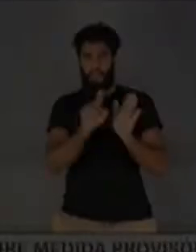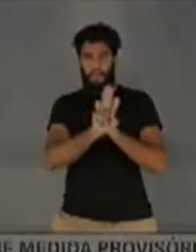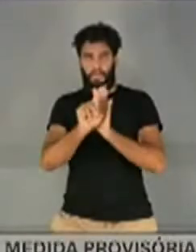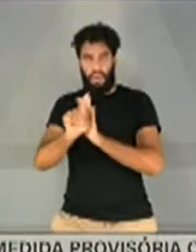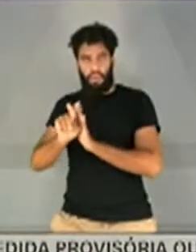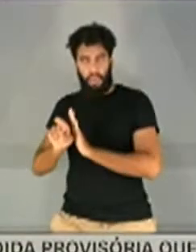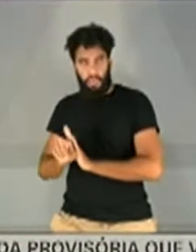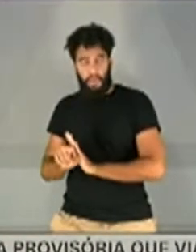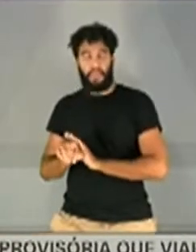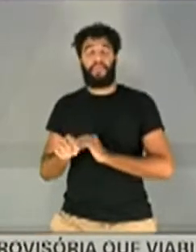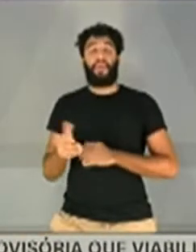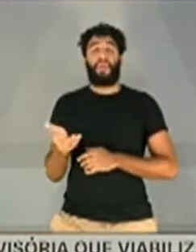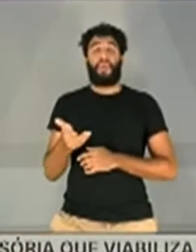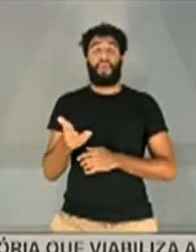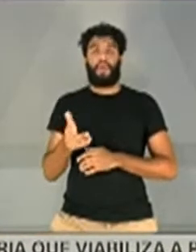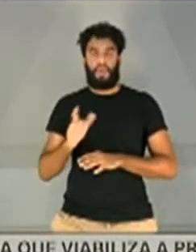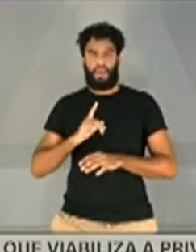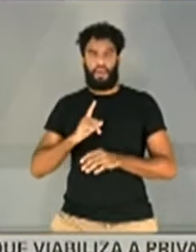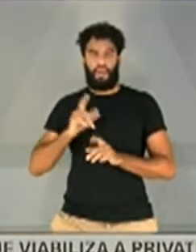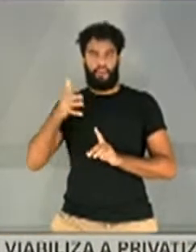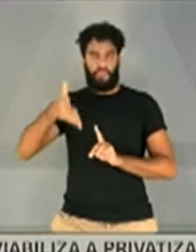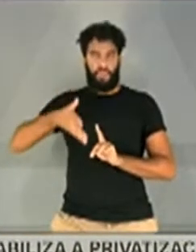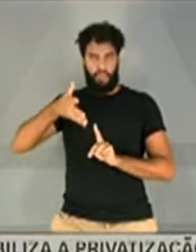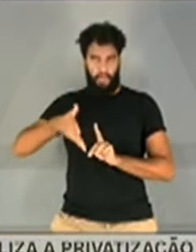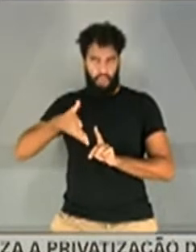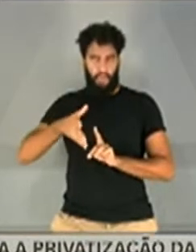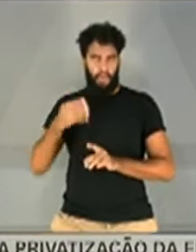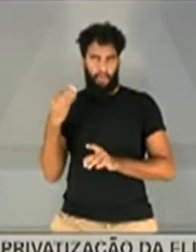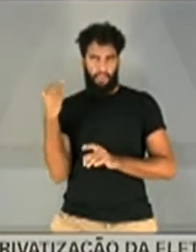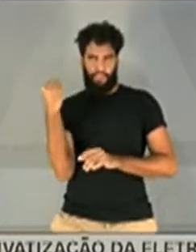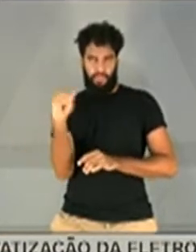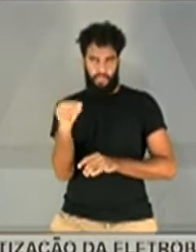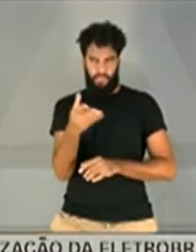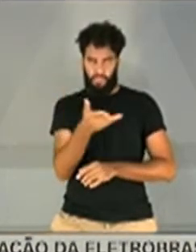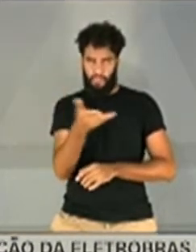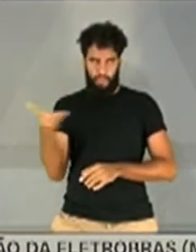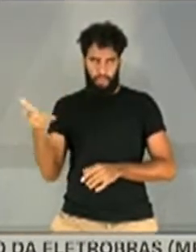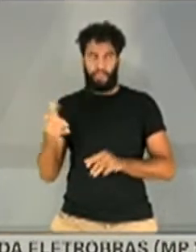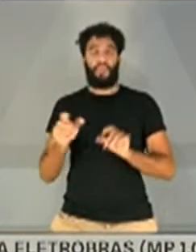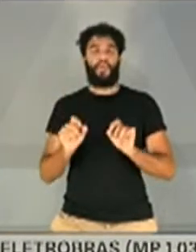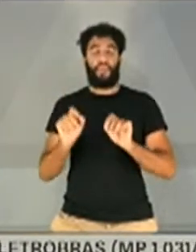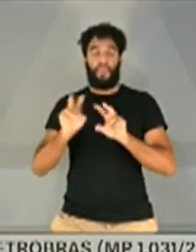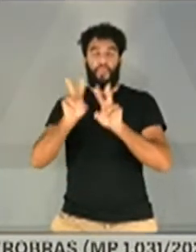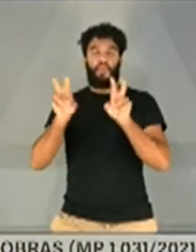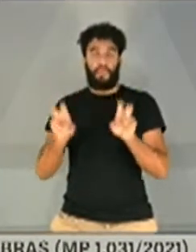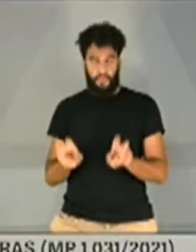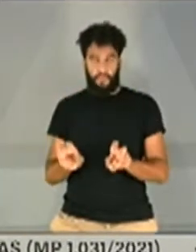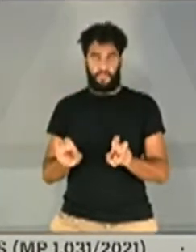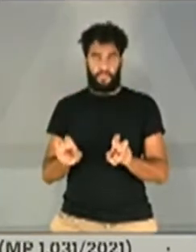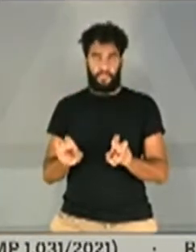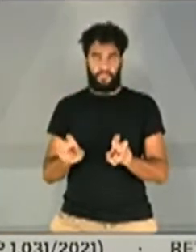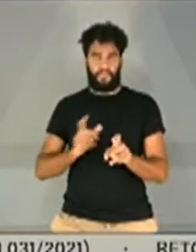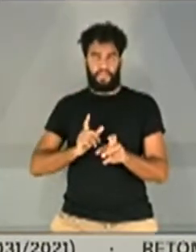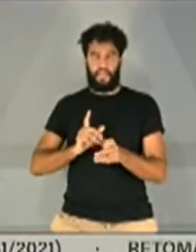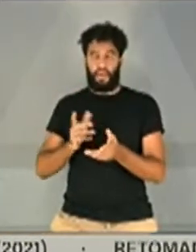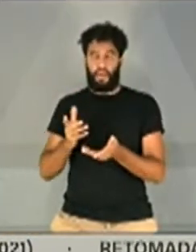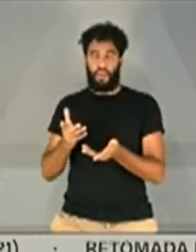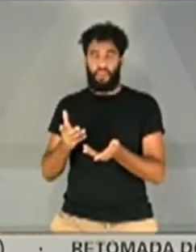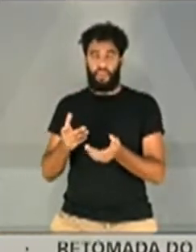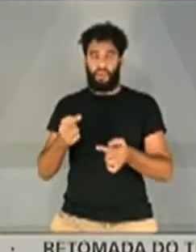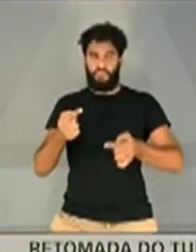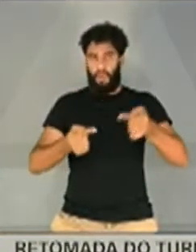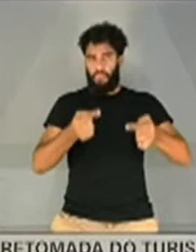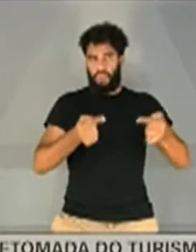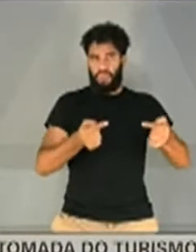Eu gostaria de dar duas palavras apenas sobre um assunto que é correlato e foi tratado aqui por alguns